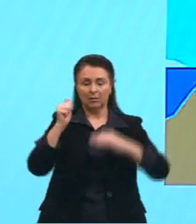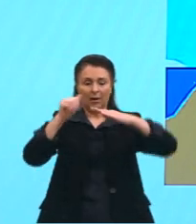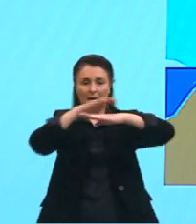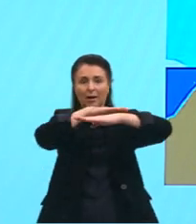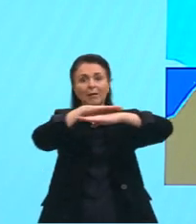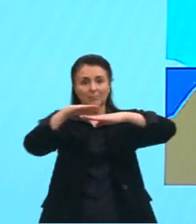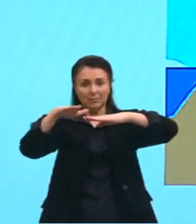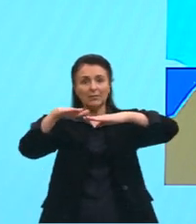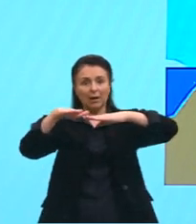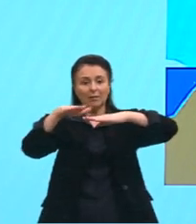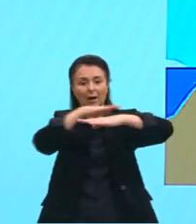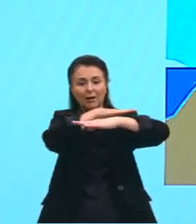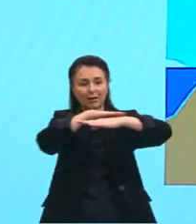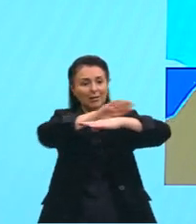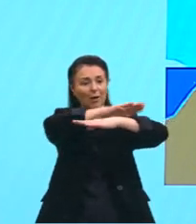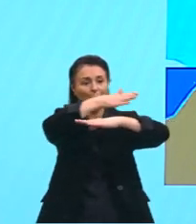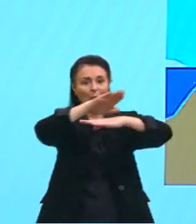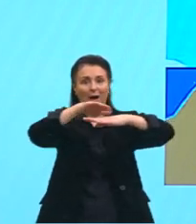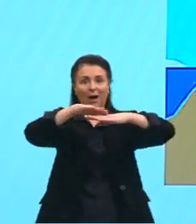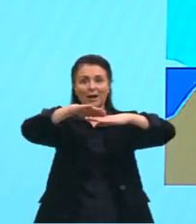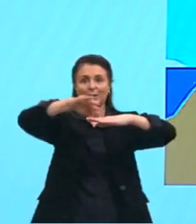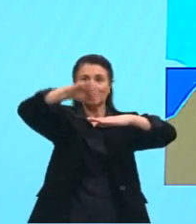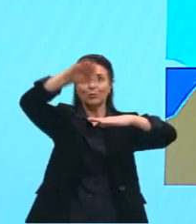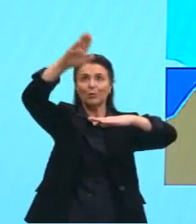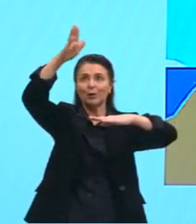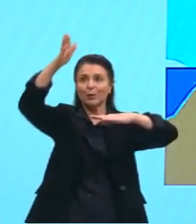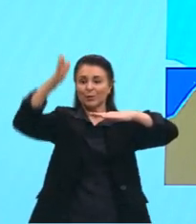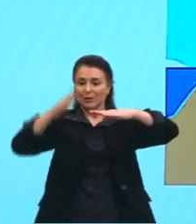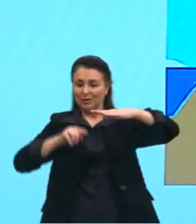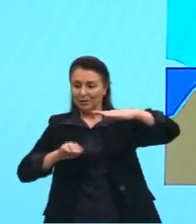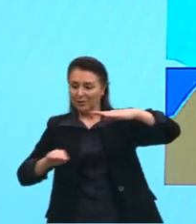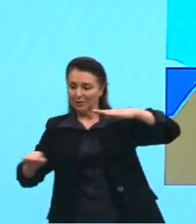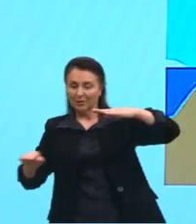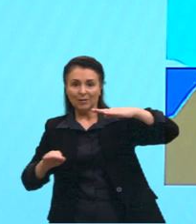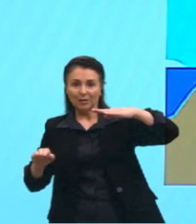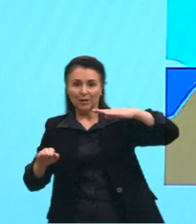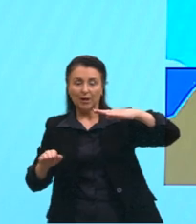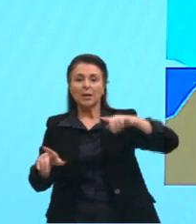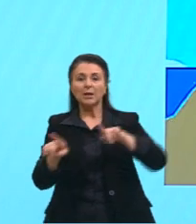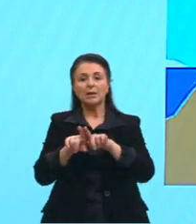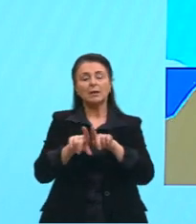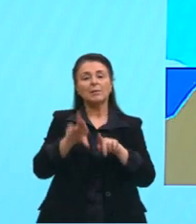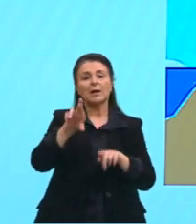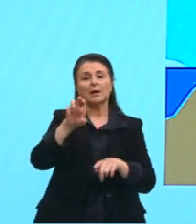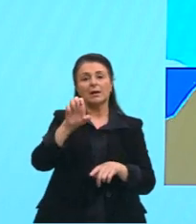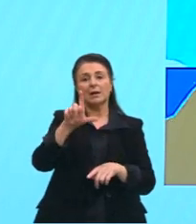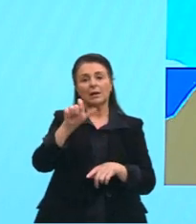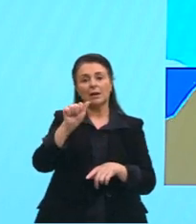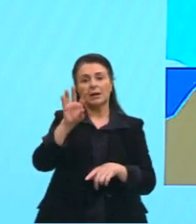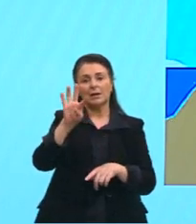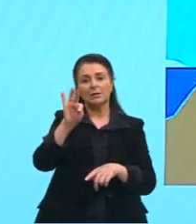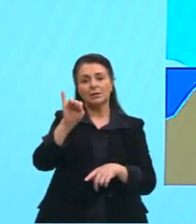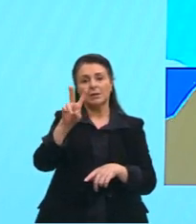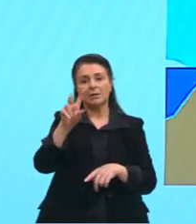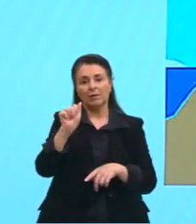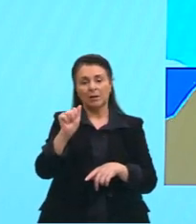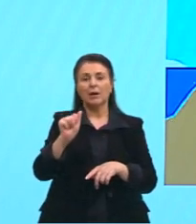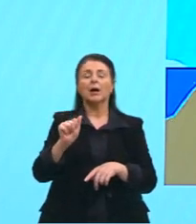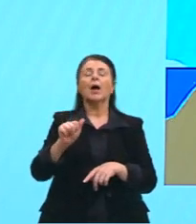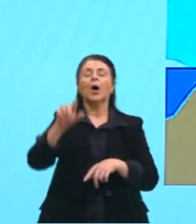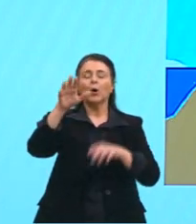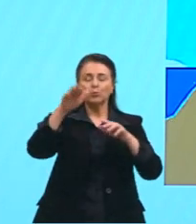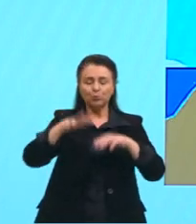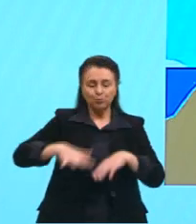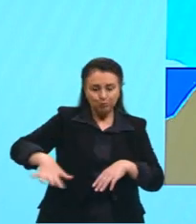muitos locais, tá? E a relativa, a relativa é o que está ao seu redor, né, então, tu tem uma área mais baixa. E aí eu